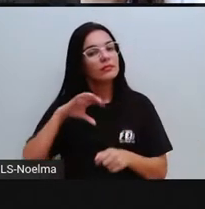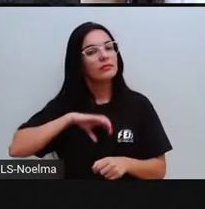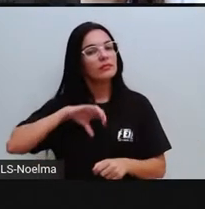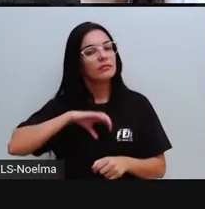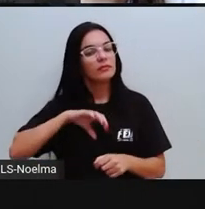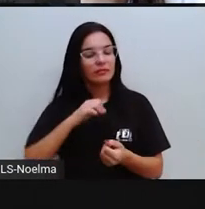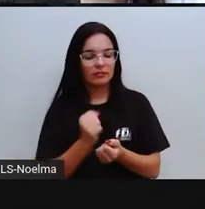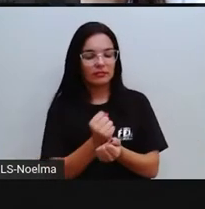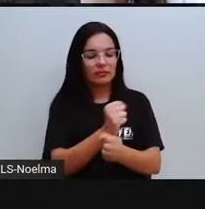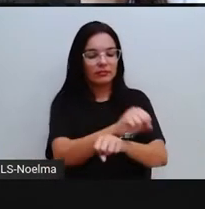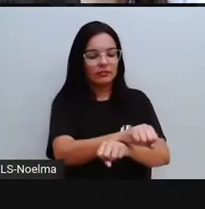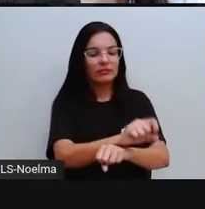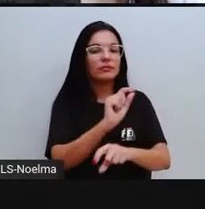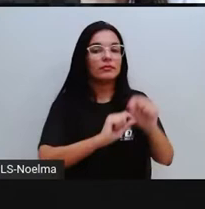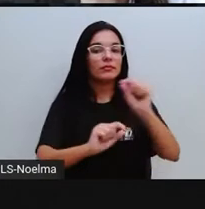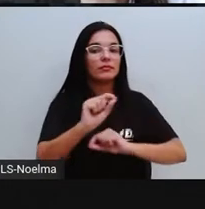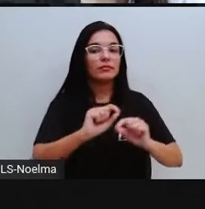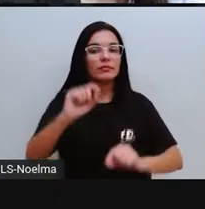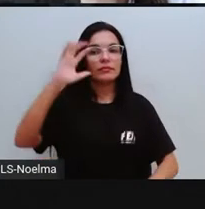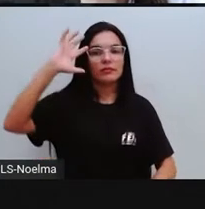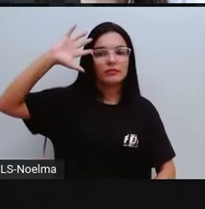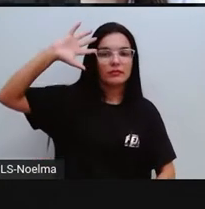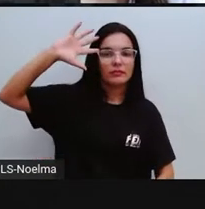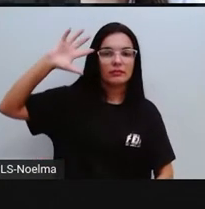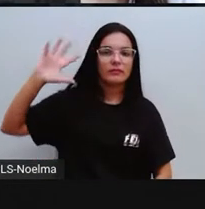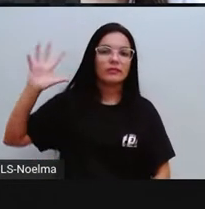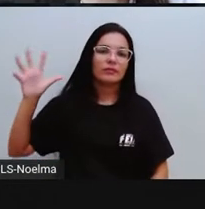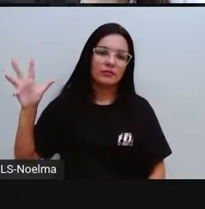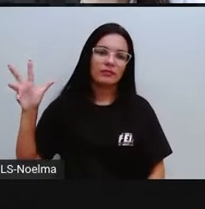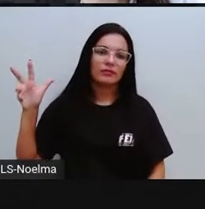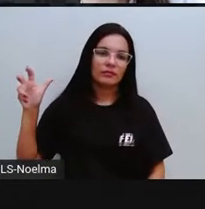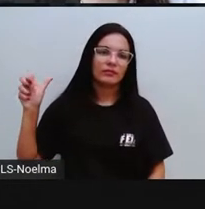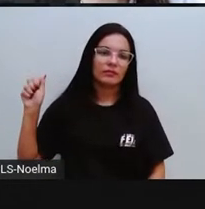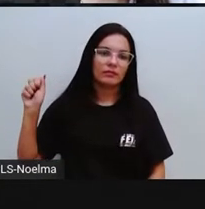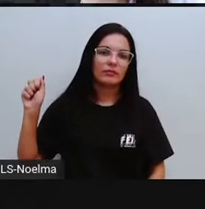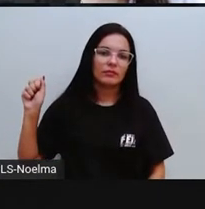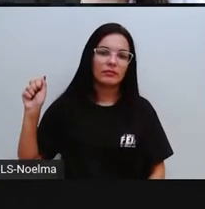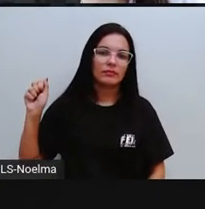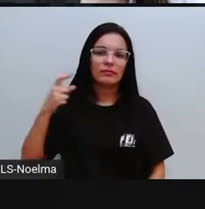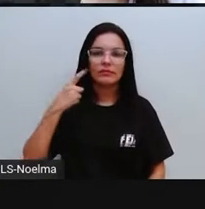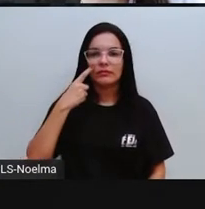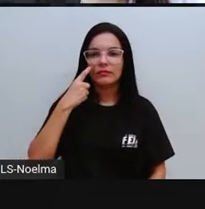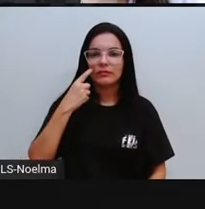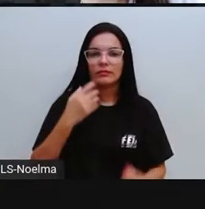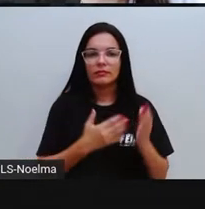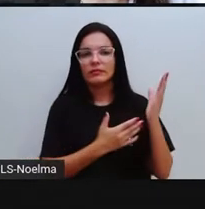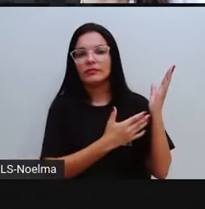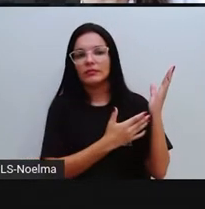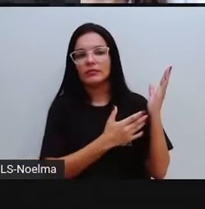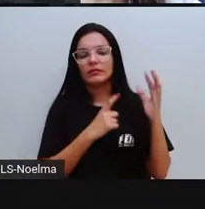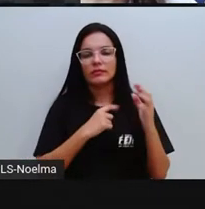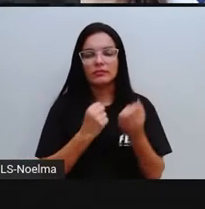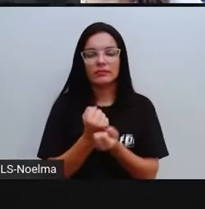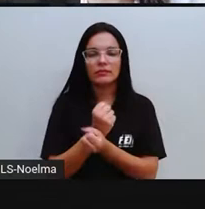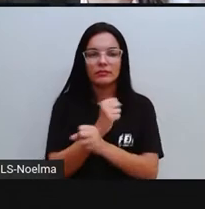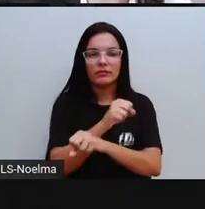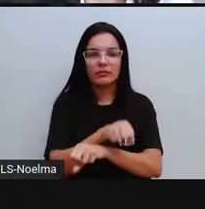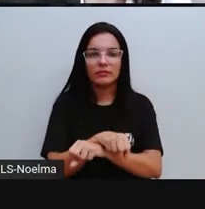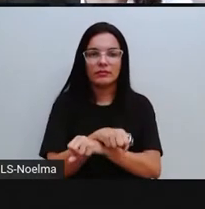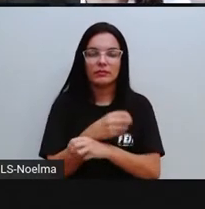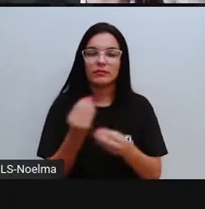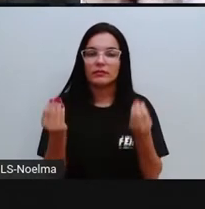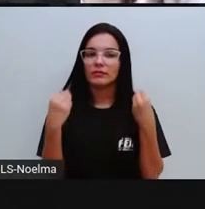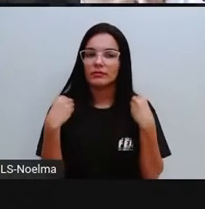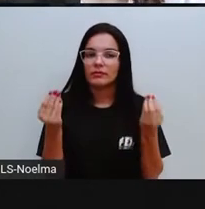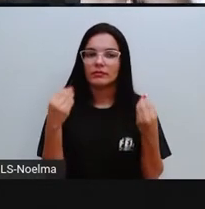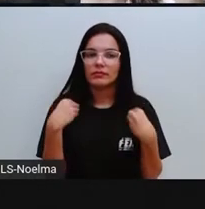observem na imagem, né? Os indígenas aqui sendo escravizados pelos portugueses para